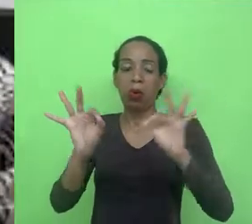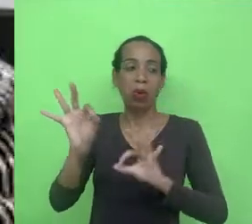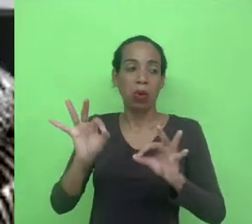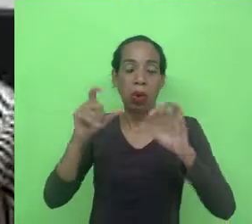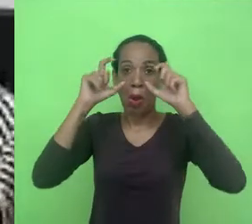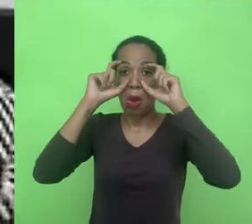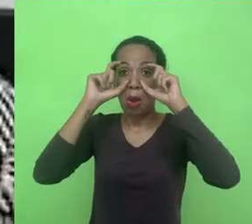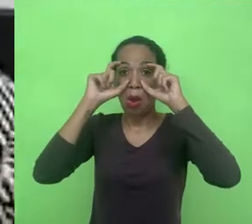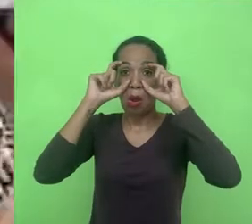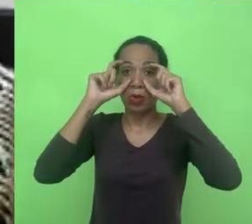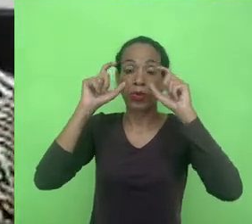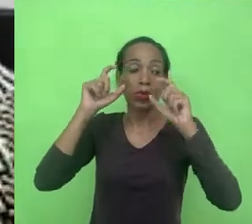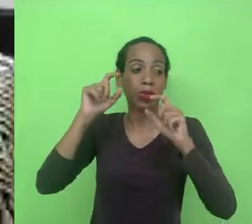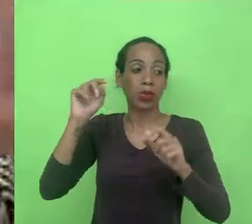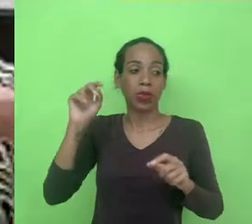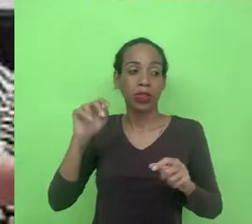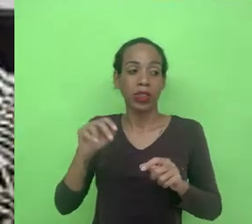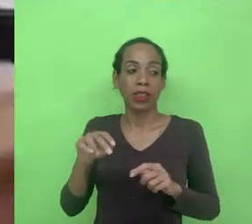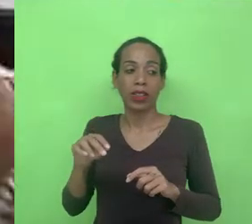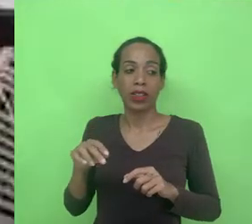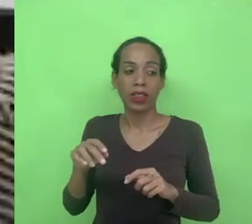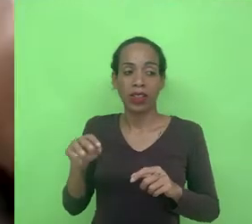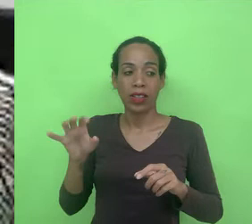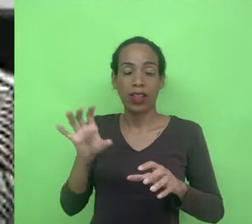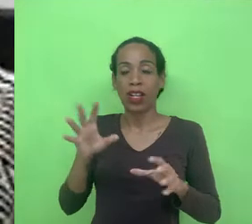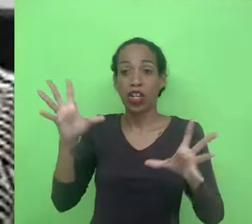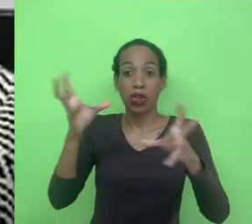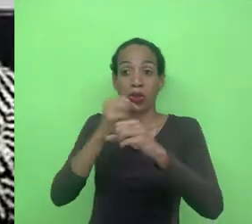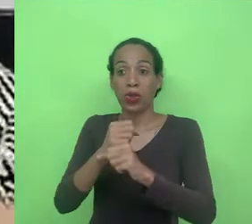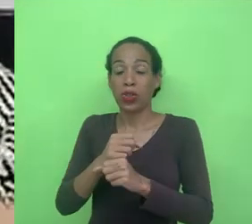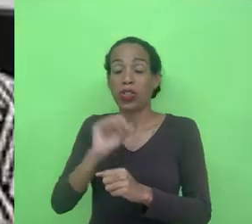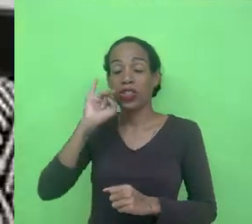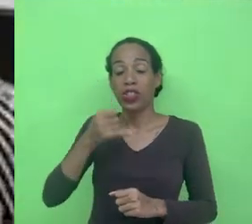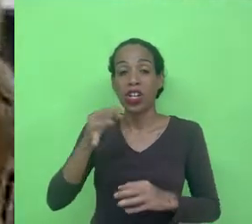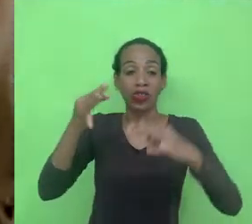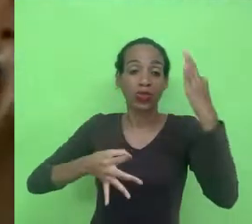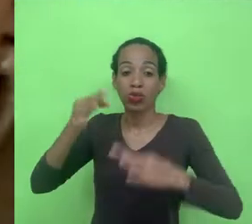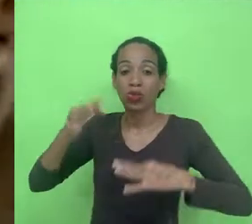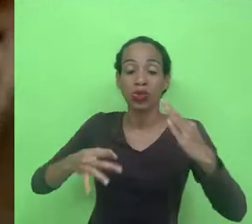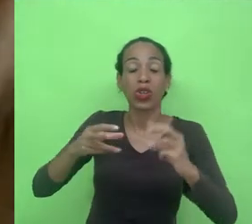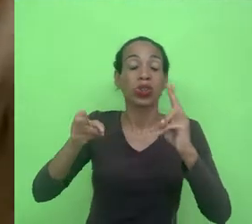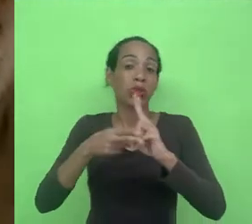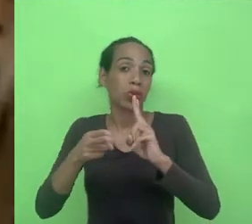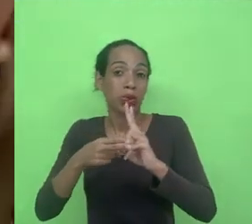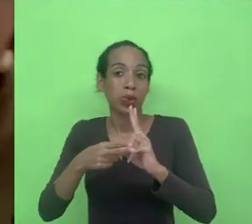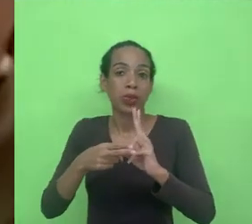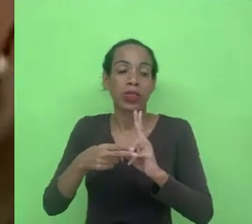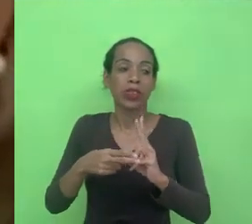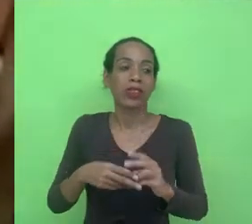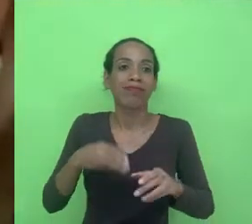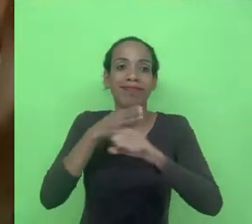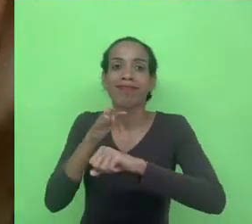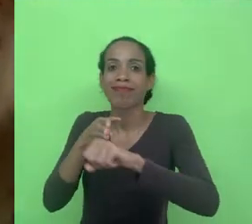óculos mesmo e lá todos os judiciários indígenas participando